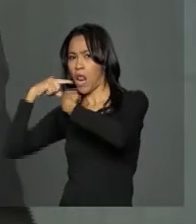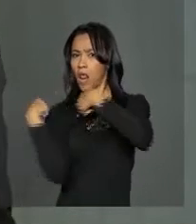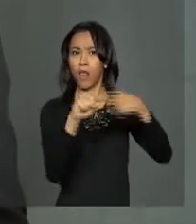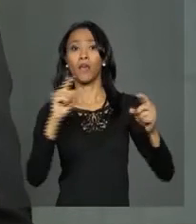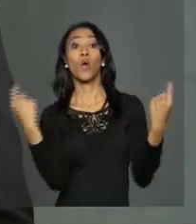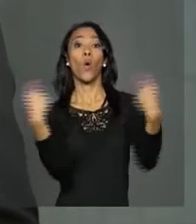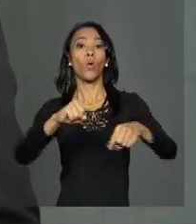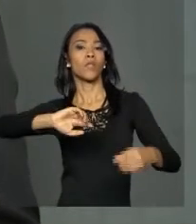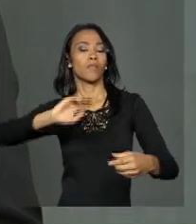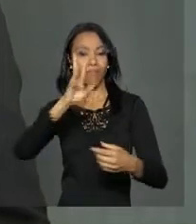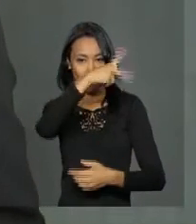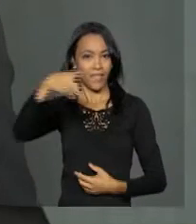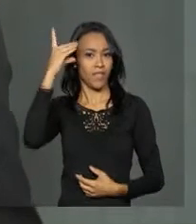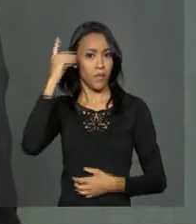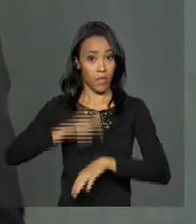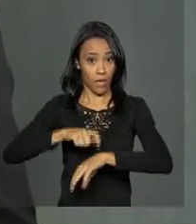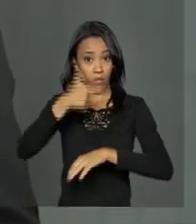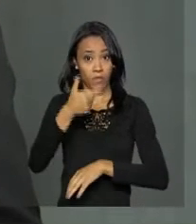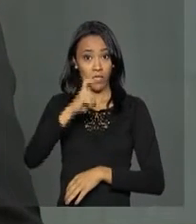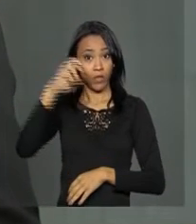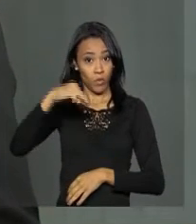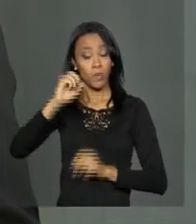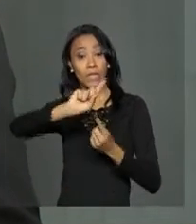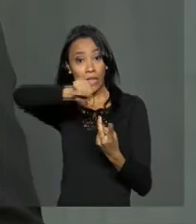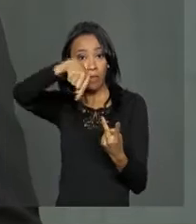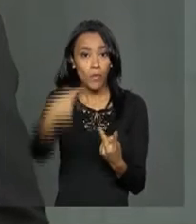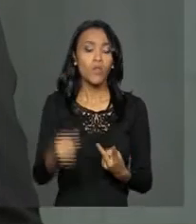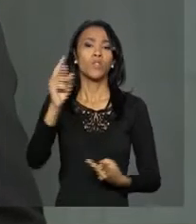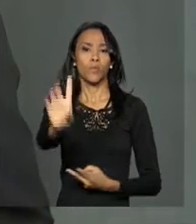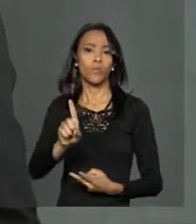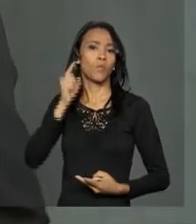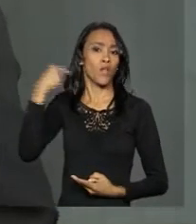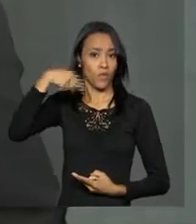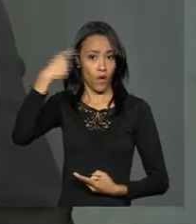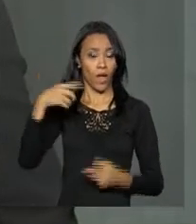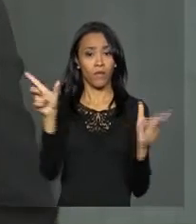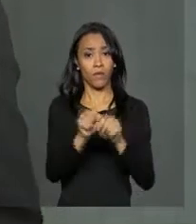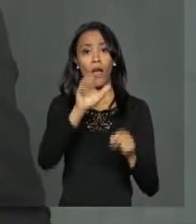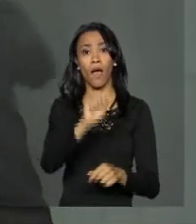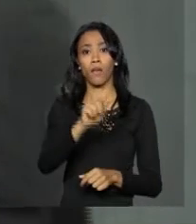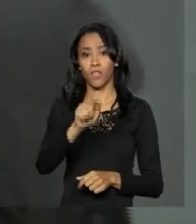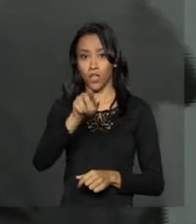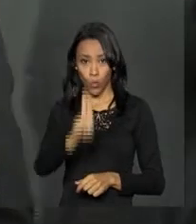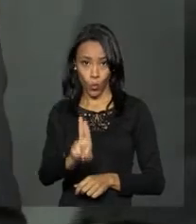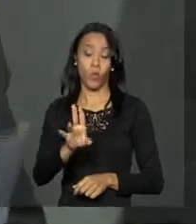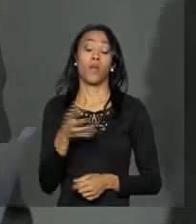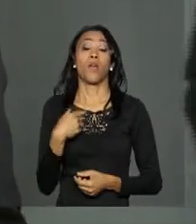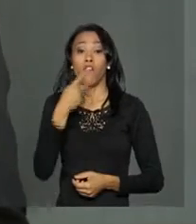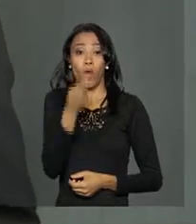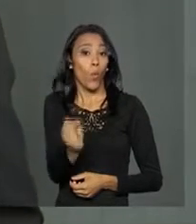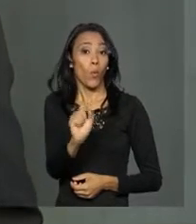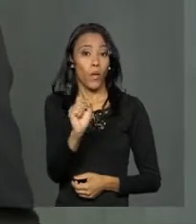Ele falou por 25 minutos. Em seguida foi a vez do advogado-geral da União, José Eduardo Cardoso. Cardoso reiterou que o